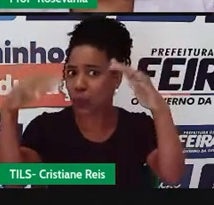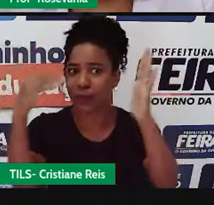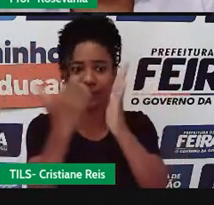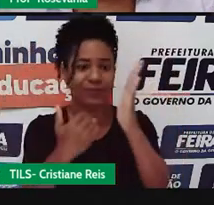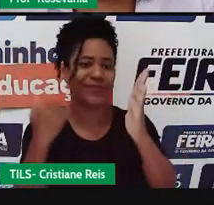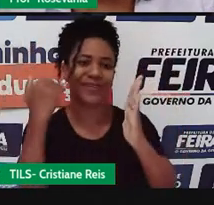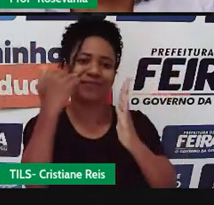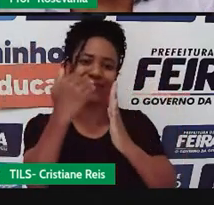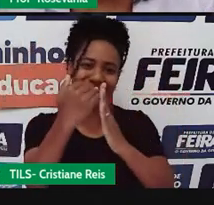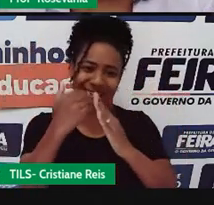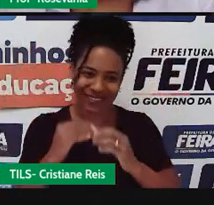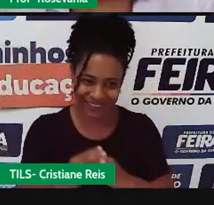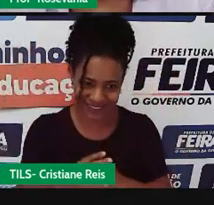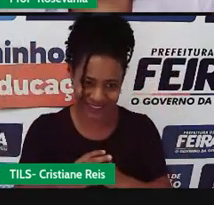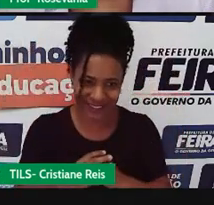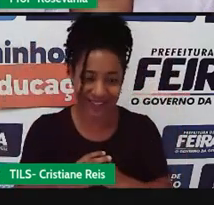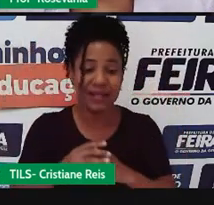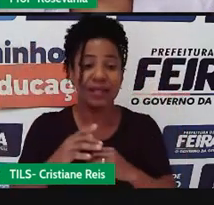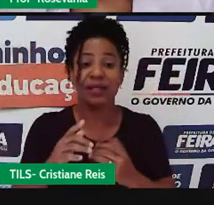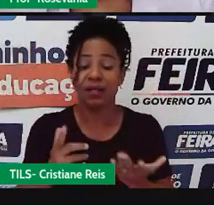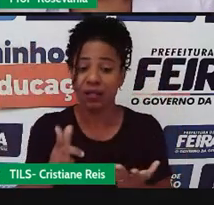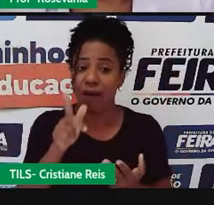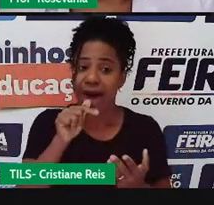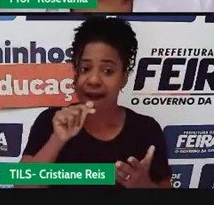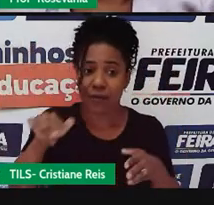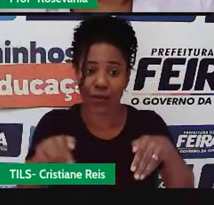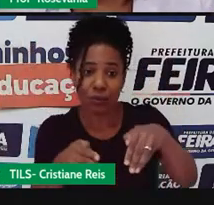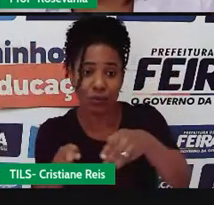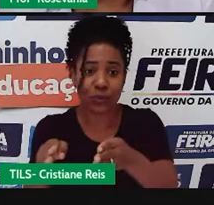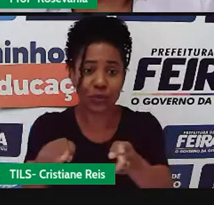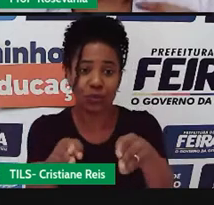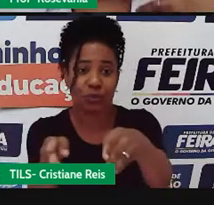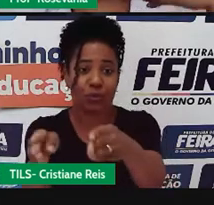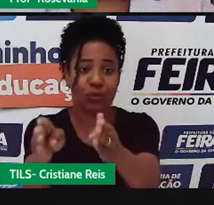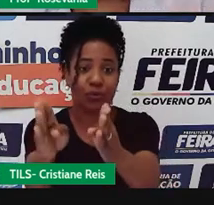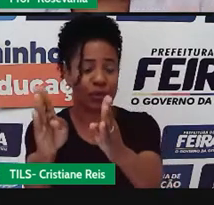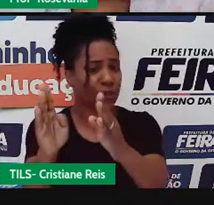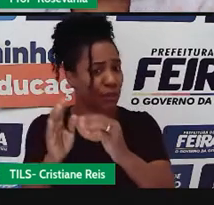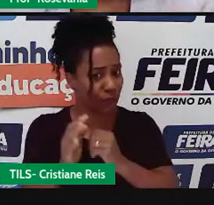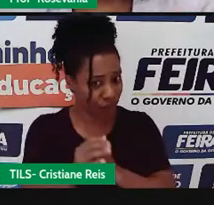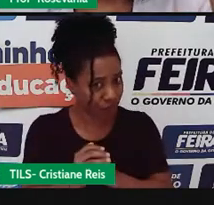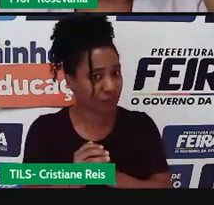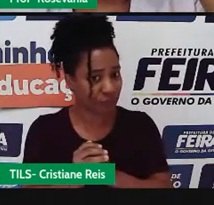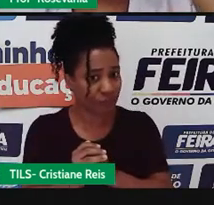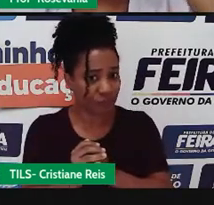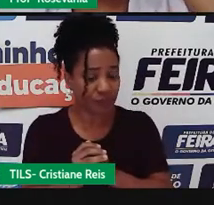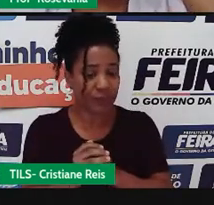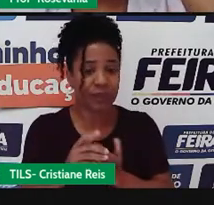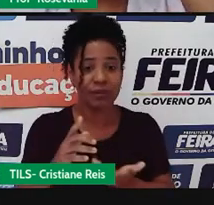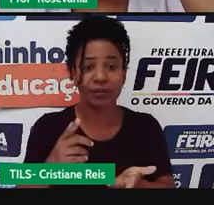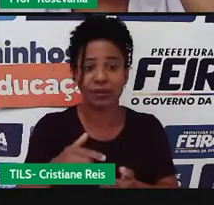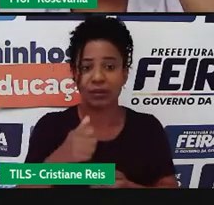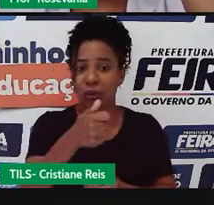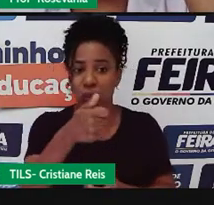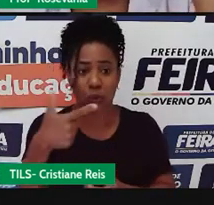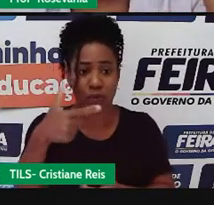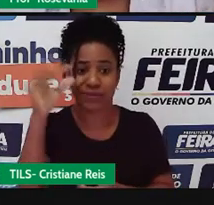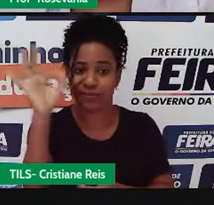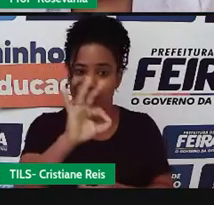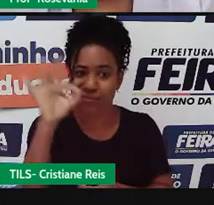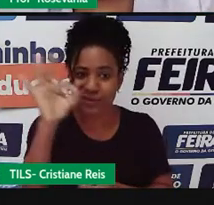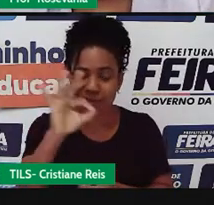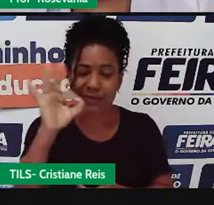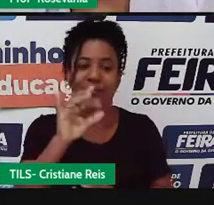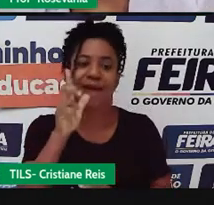uma formação de rios aí. E a gente acaba tendo um percentual, né? De 12% da água doce do